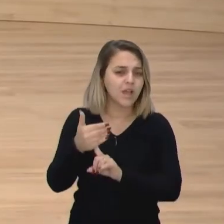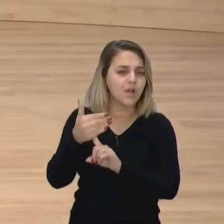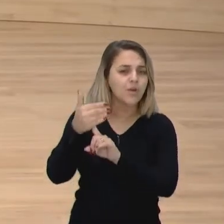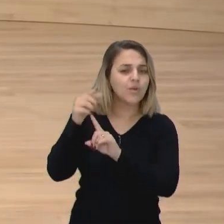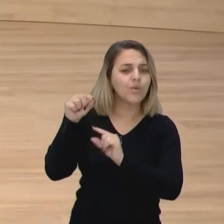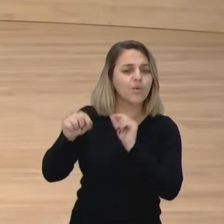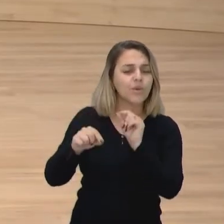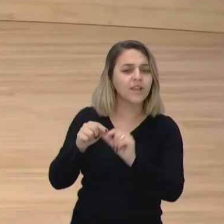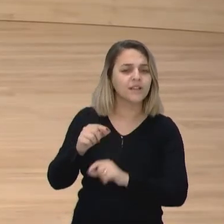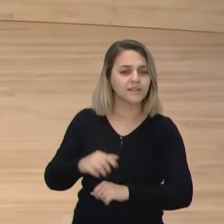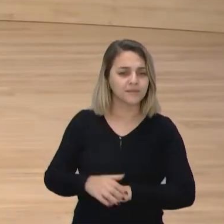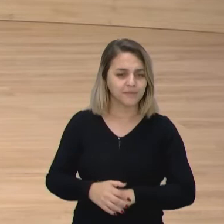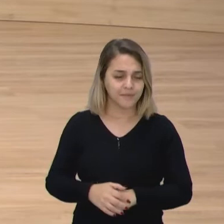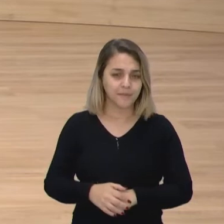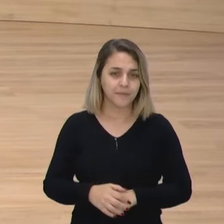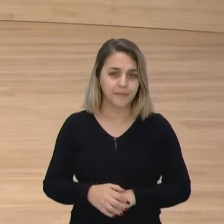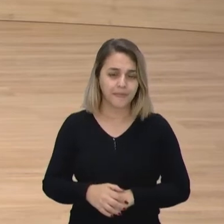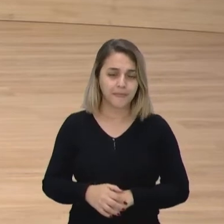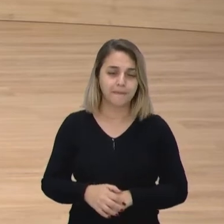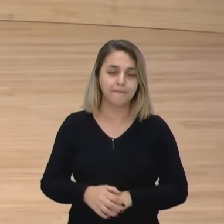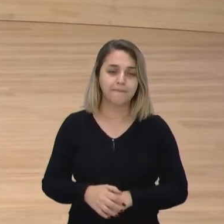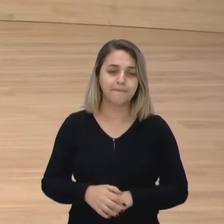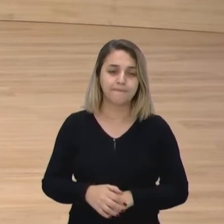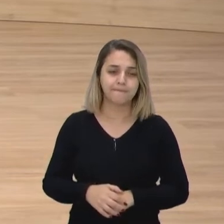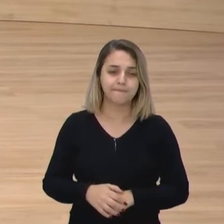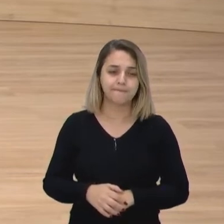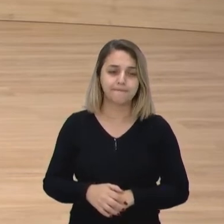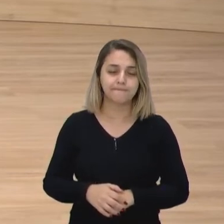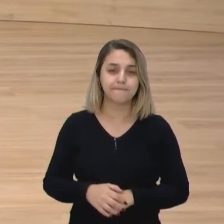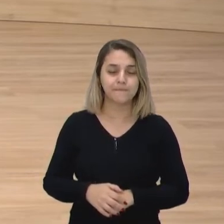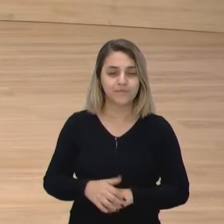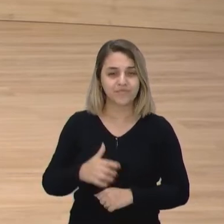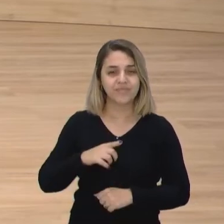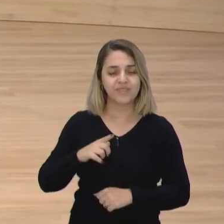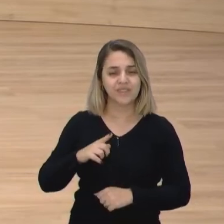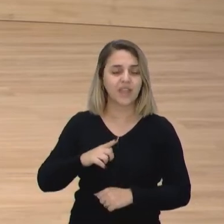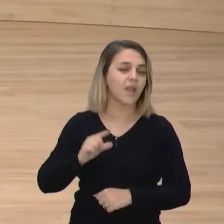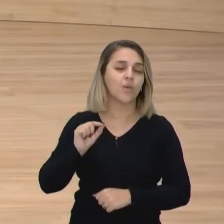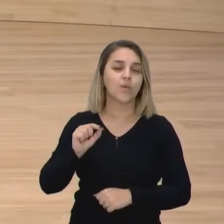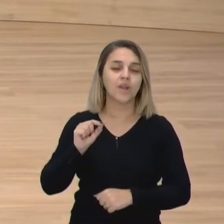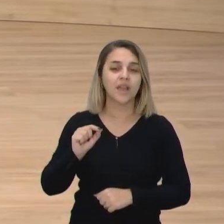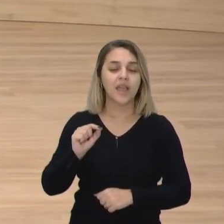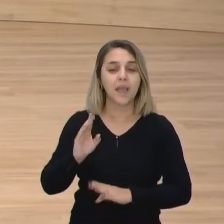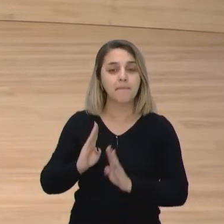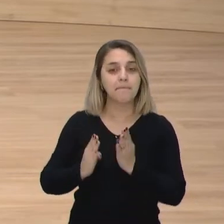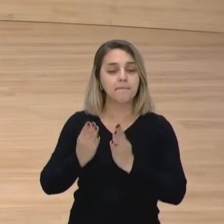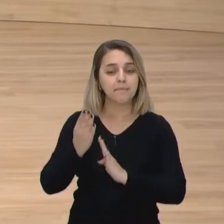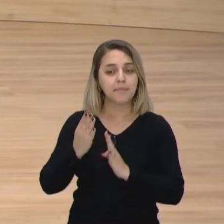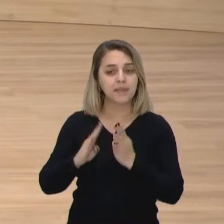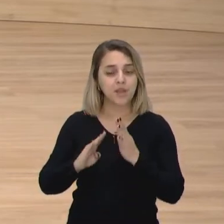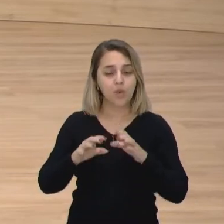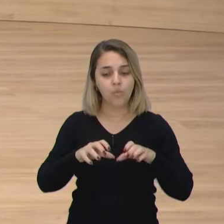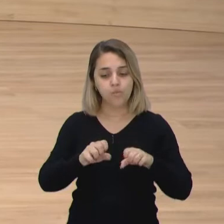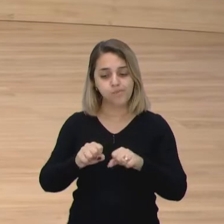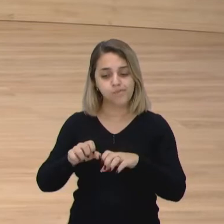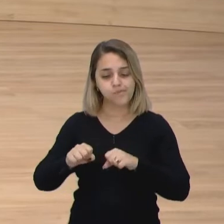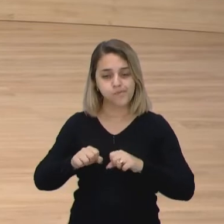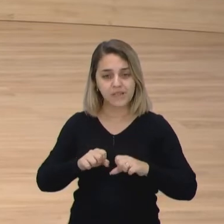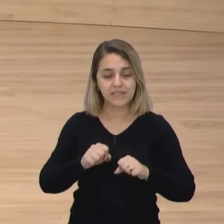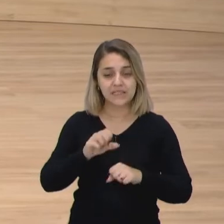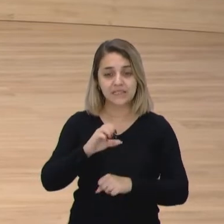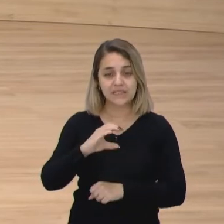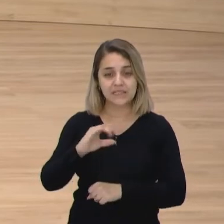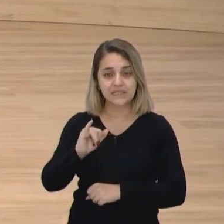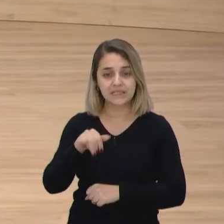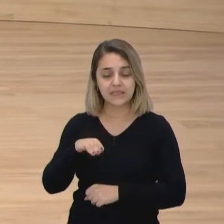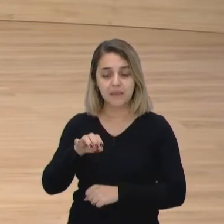tecnologia que envolve aquilo que a gente chama de biocimento. Esse biocimento é um cimento ecológico,